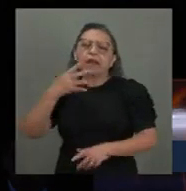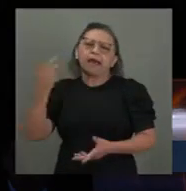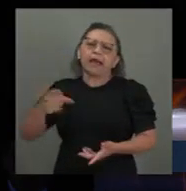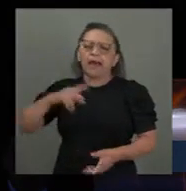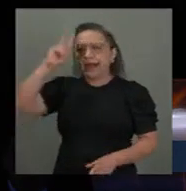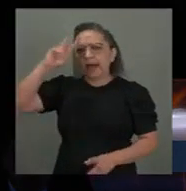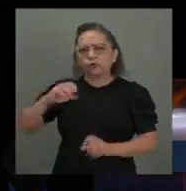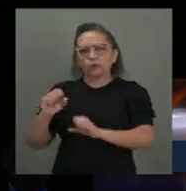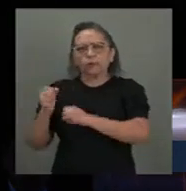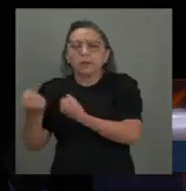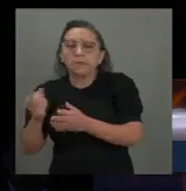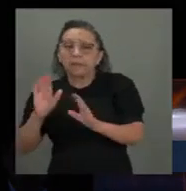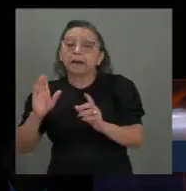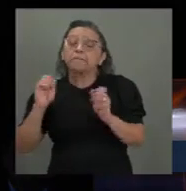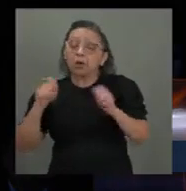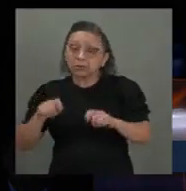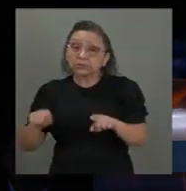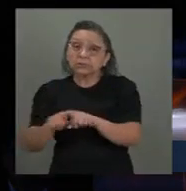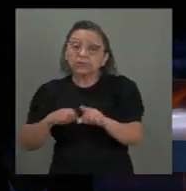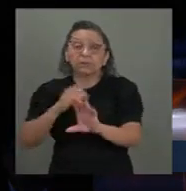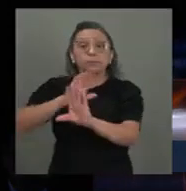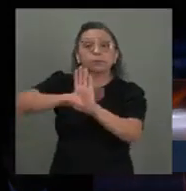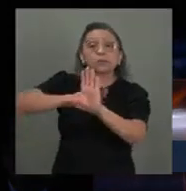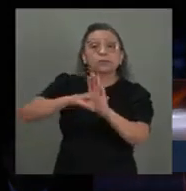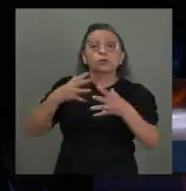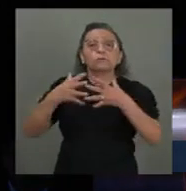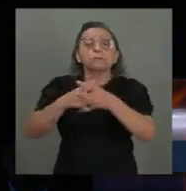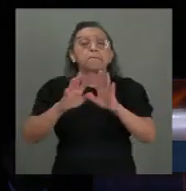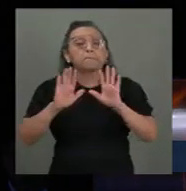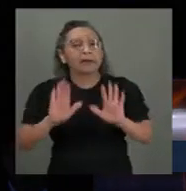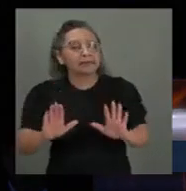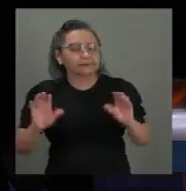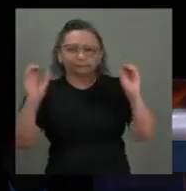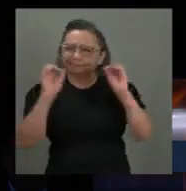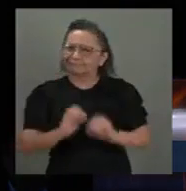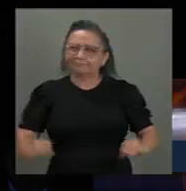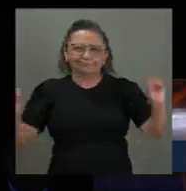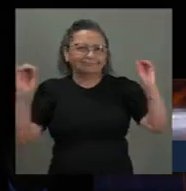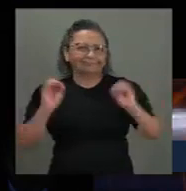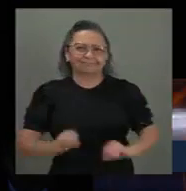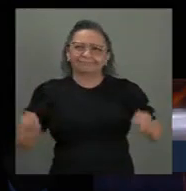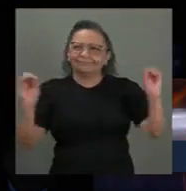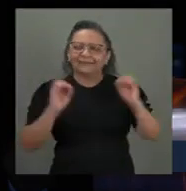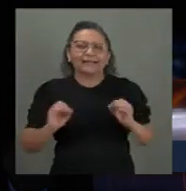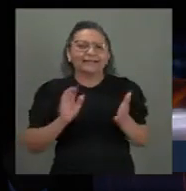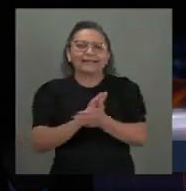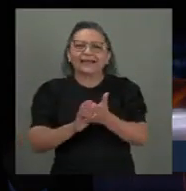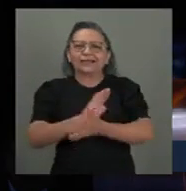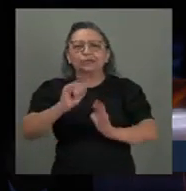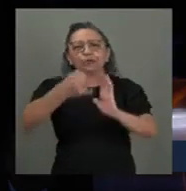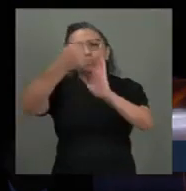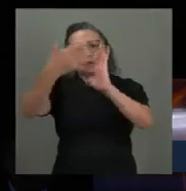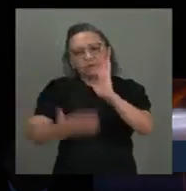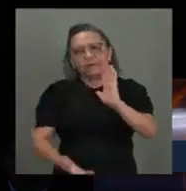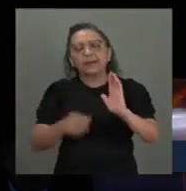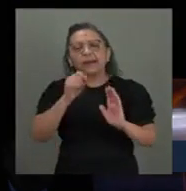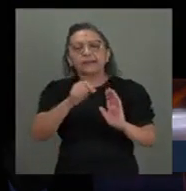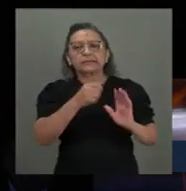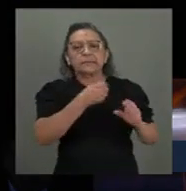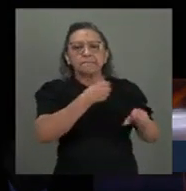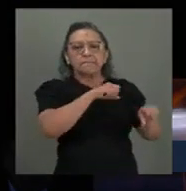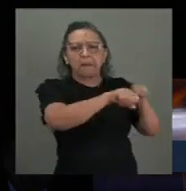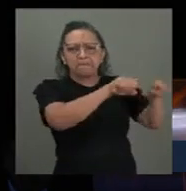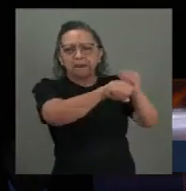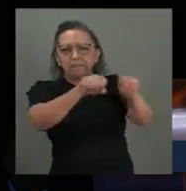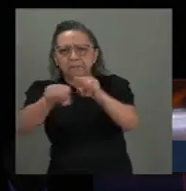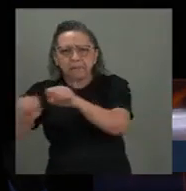possam estar por trás desses conflitos, mas nada, nada pode justificar esta matança